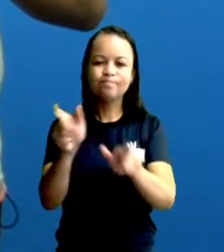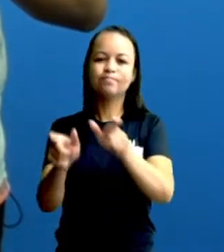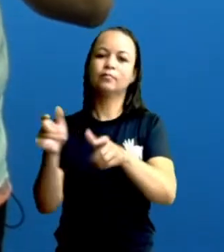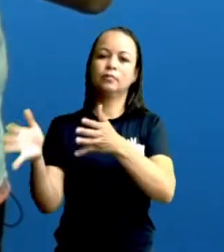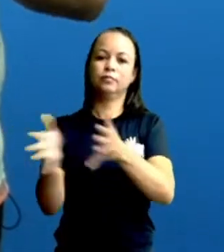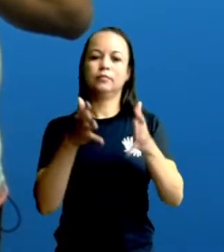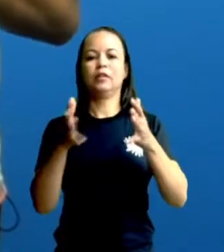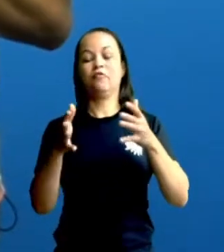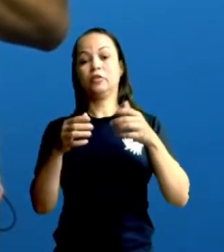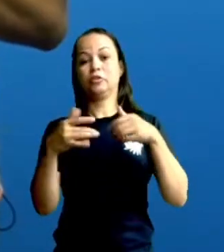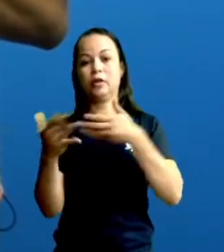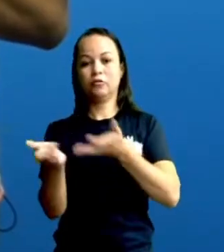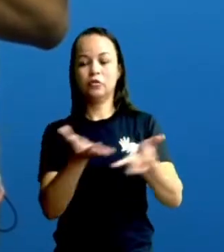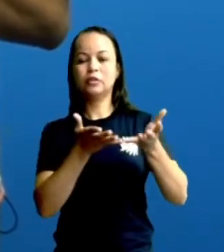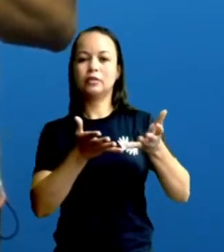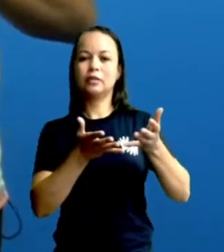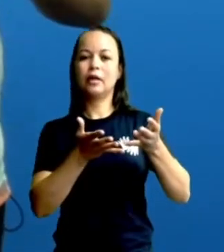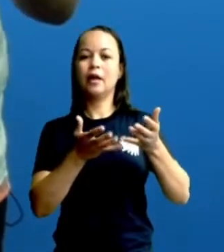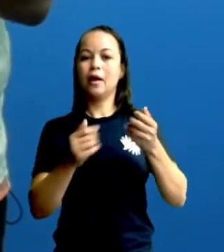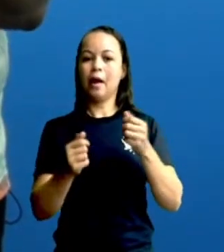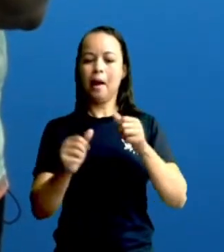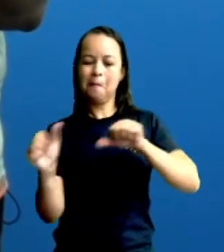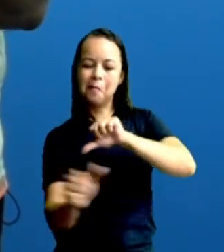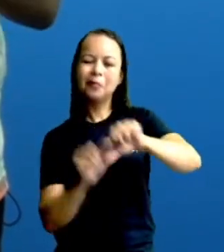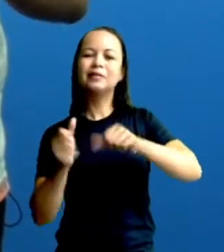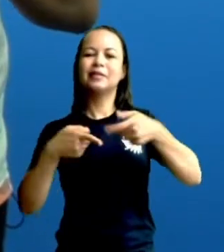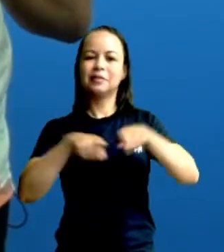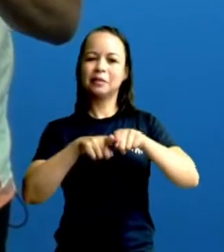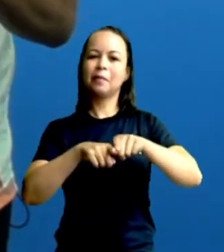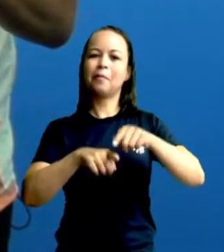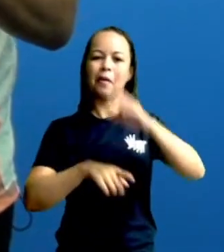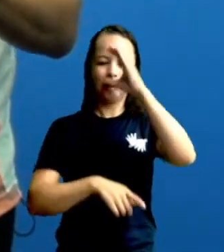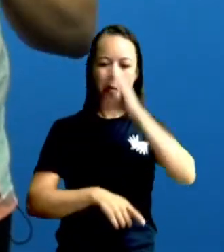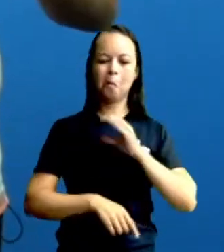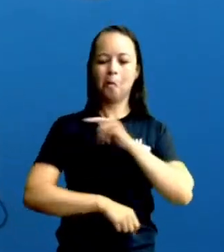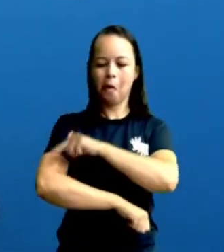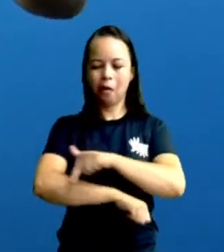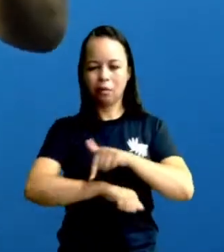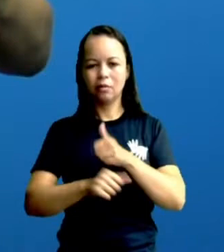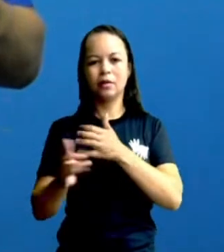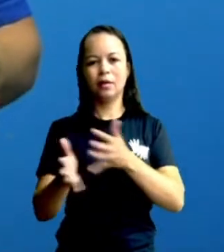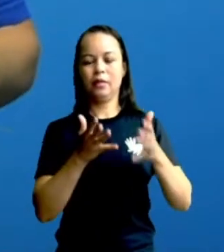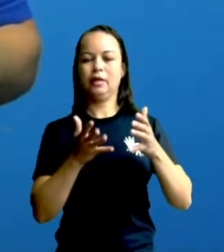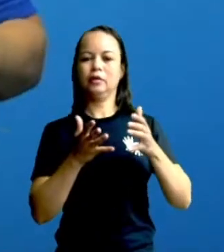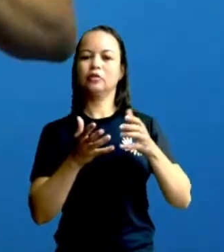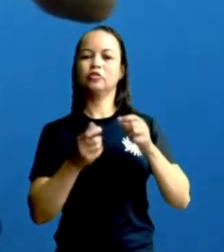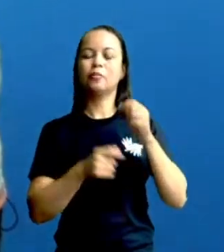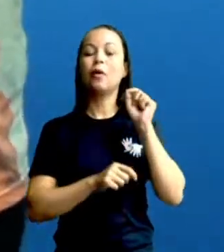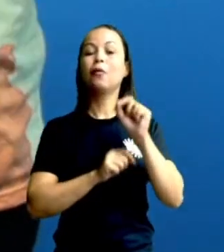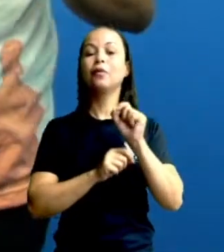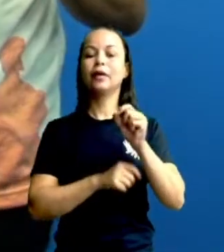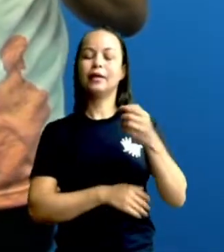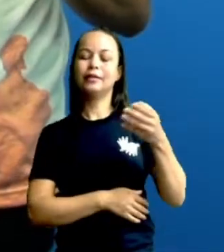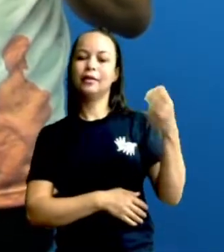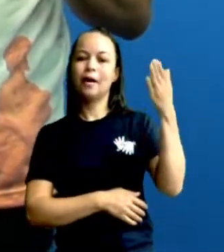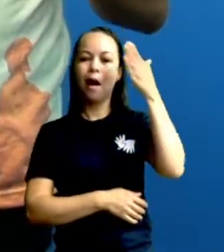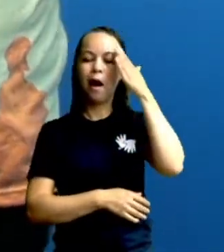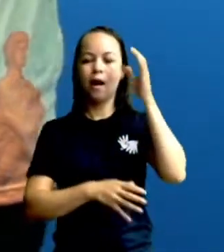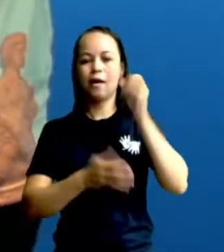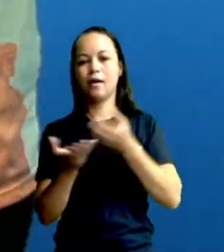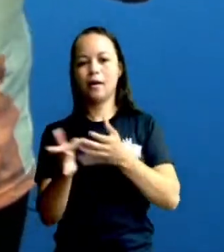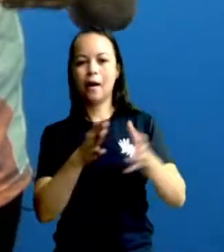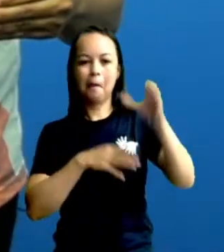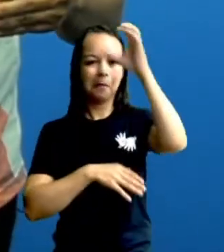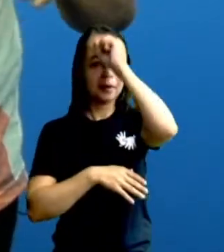vai gerar em você mudança de comportamento. Que, consequentemente, isso é o que a gente pode chamar de aprendizado. Então, por favor, produção,